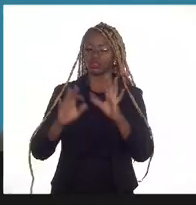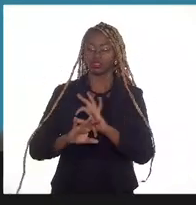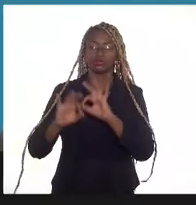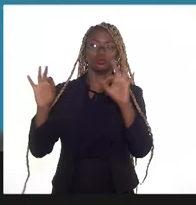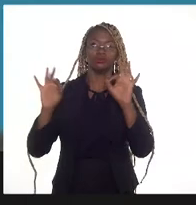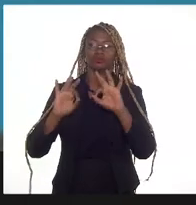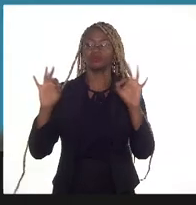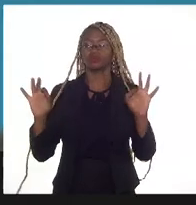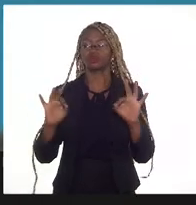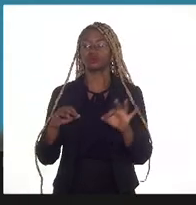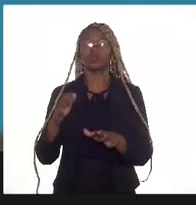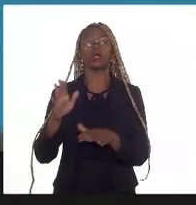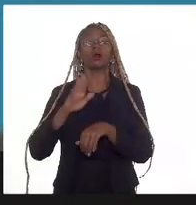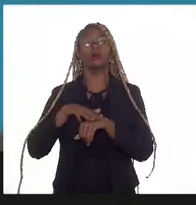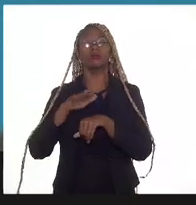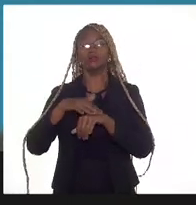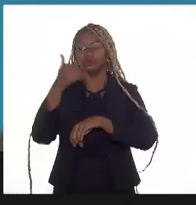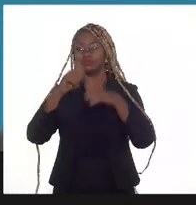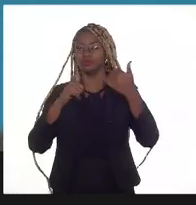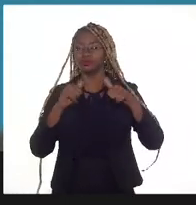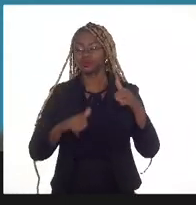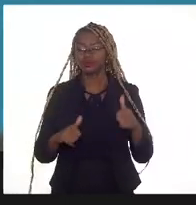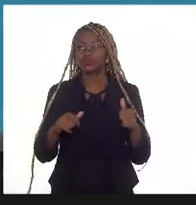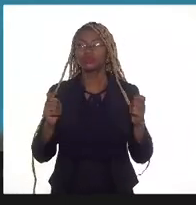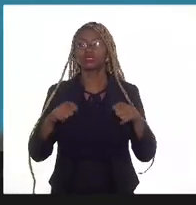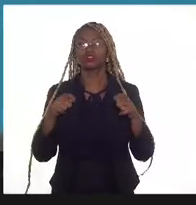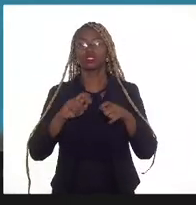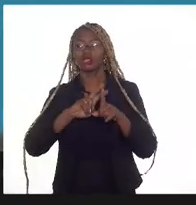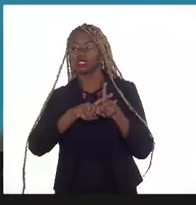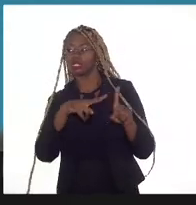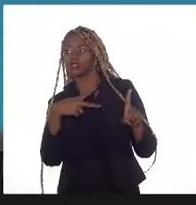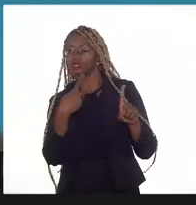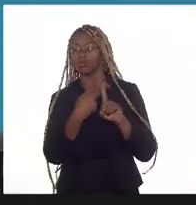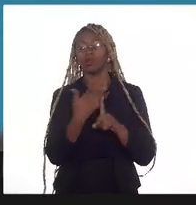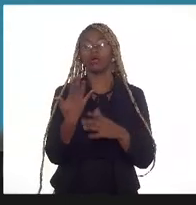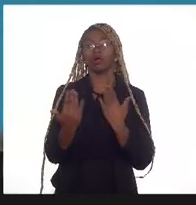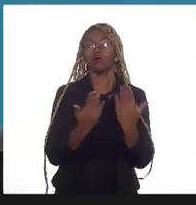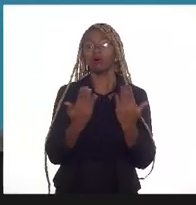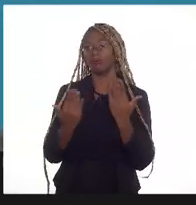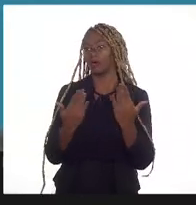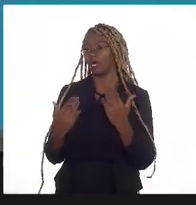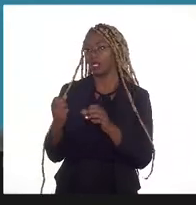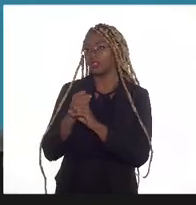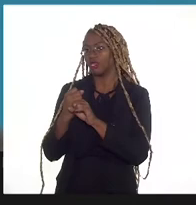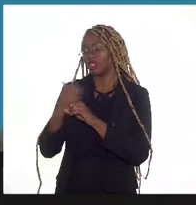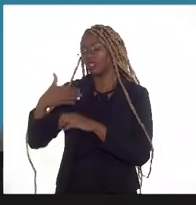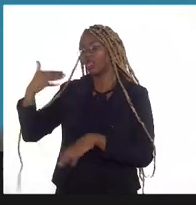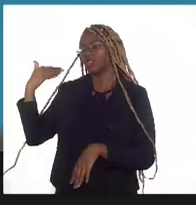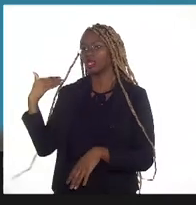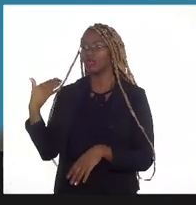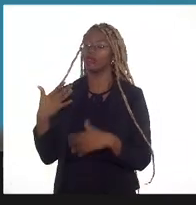há patamares que podem dobrar em relação à média dos últimos anos. Então,